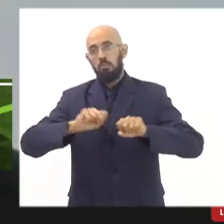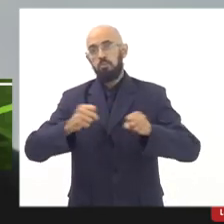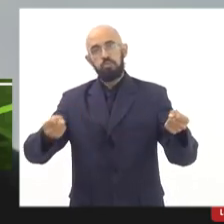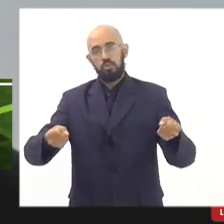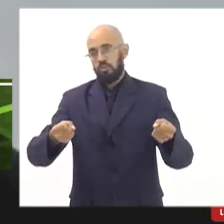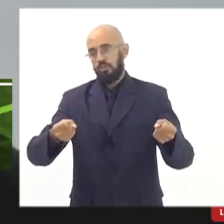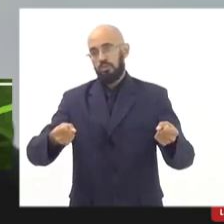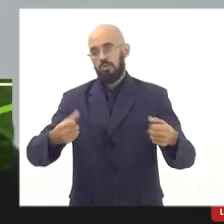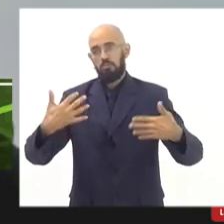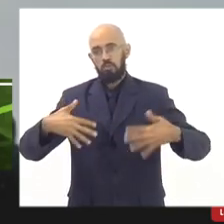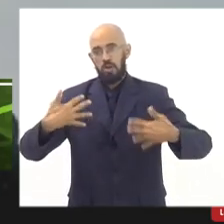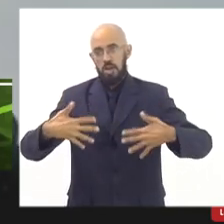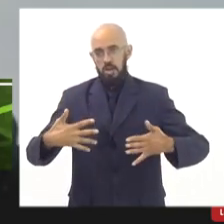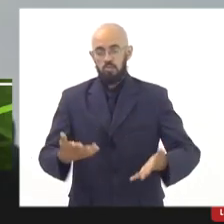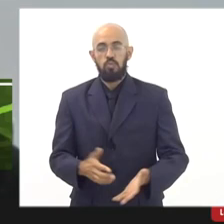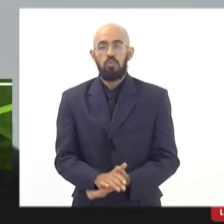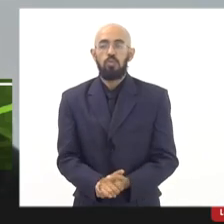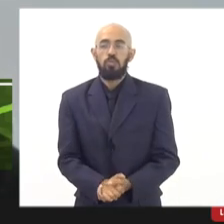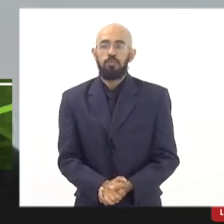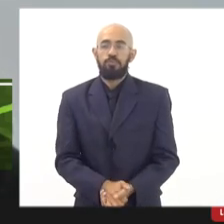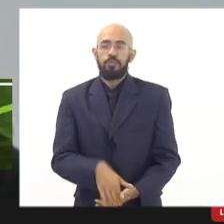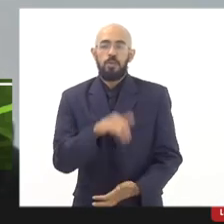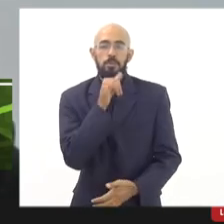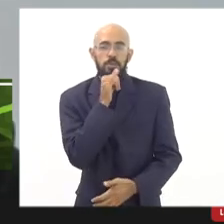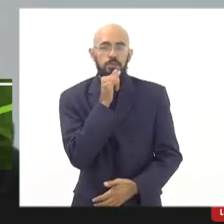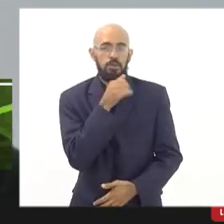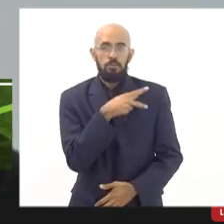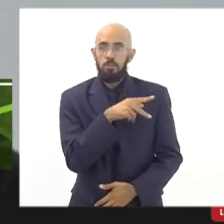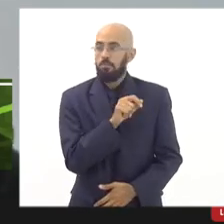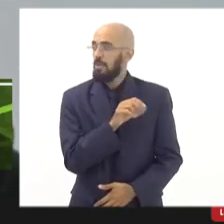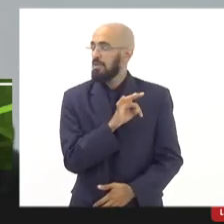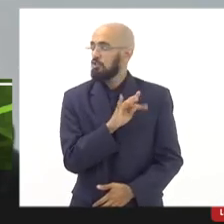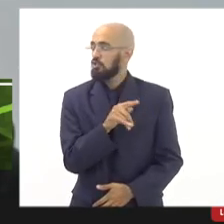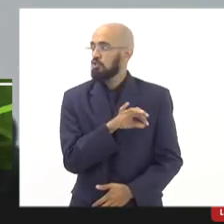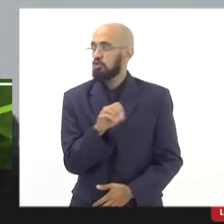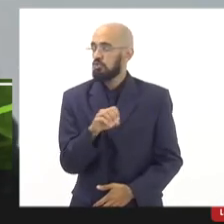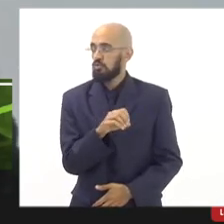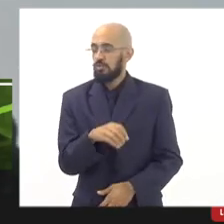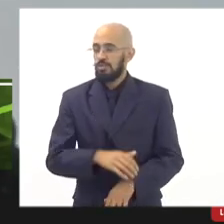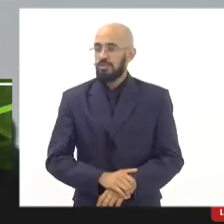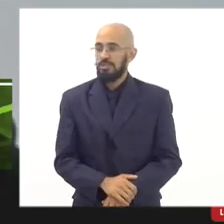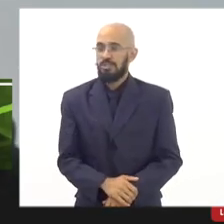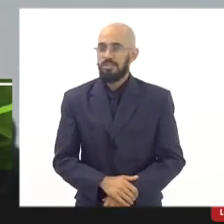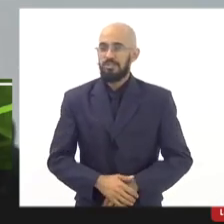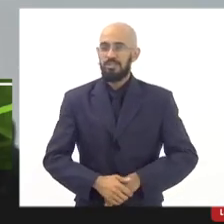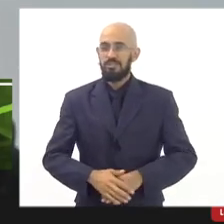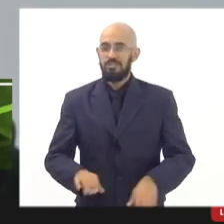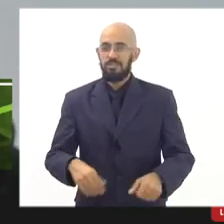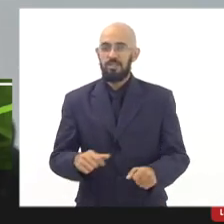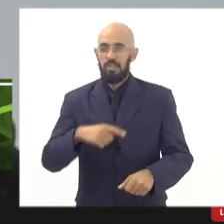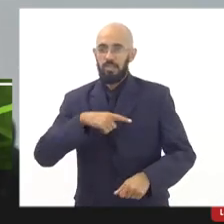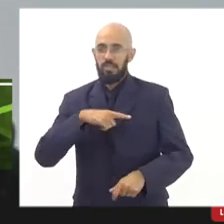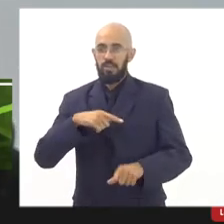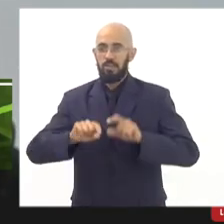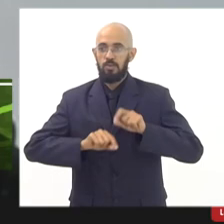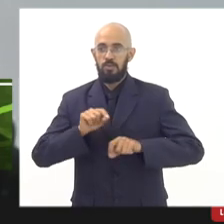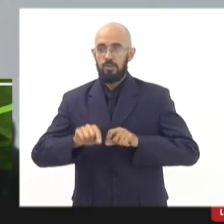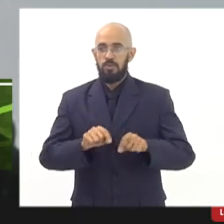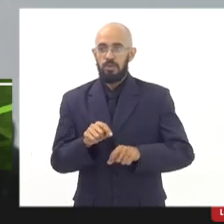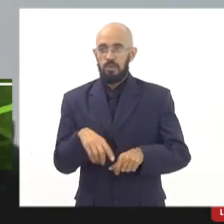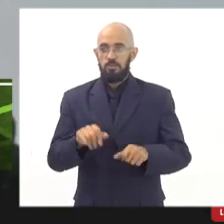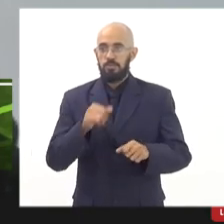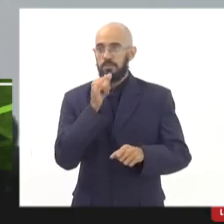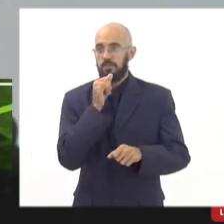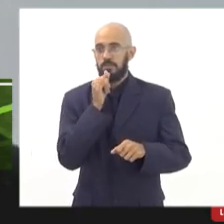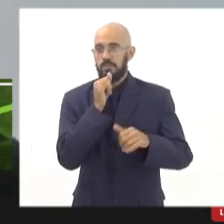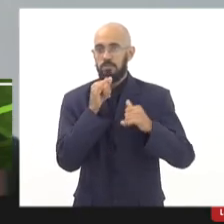servir essas coisas. O patinho que o Flávio usou como exemplo, por exemplo, tem aqui, eu peguei aqui uma propaganda do Carrefour,